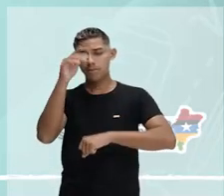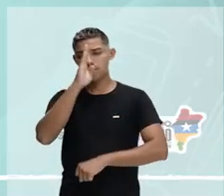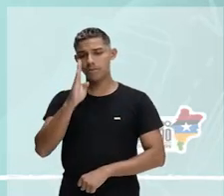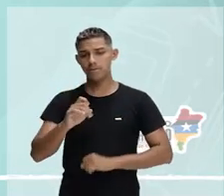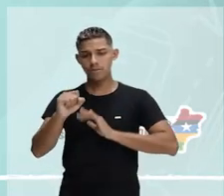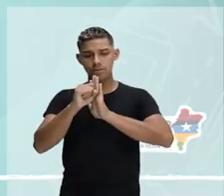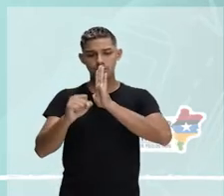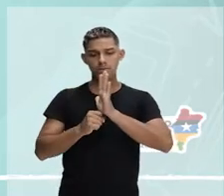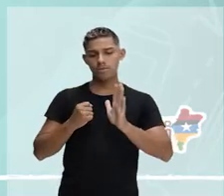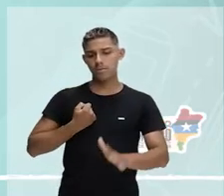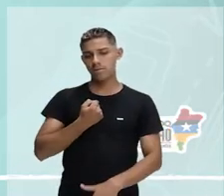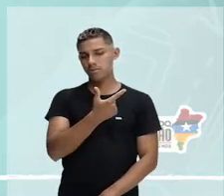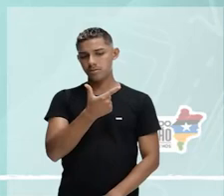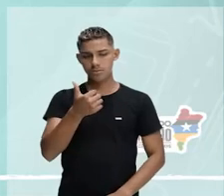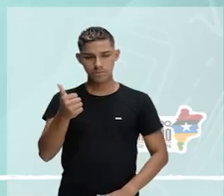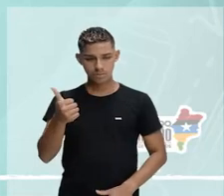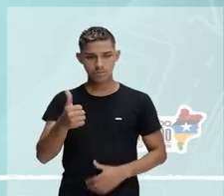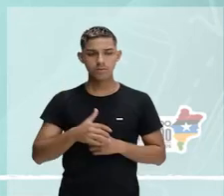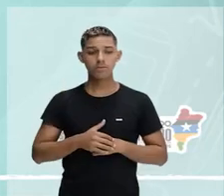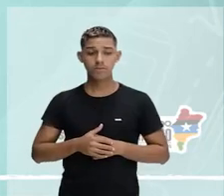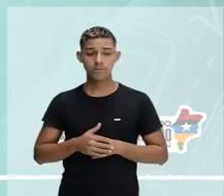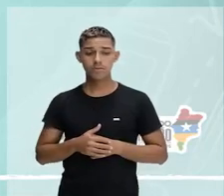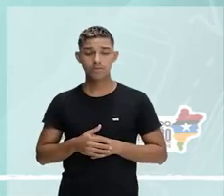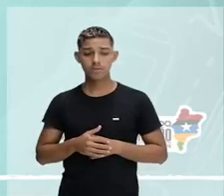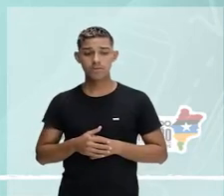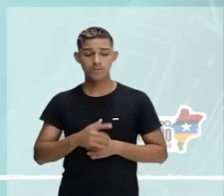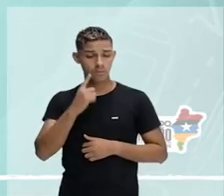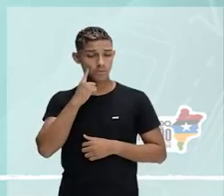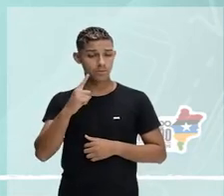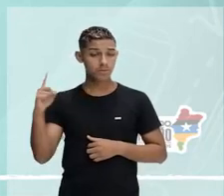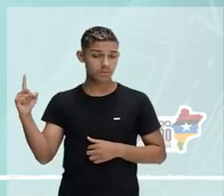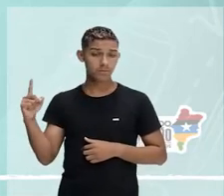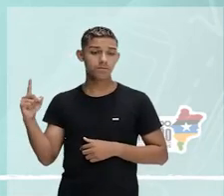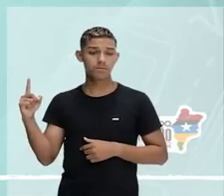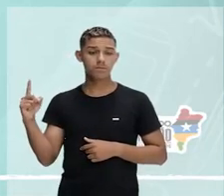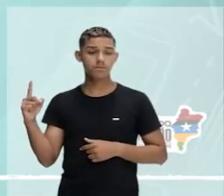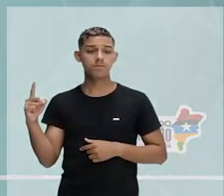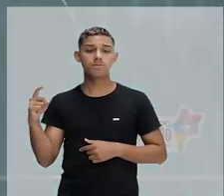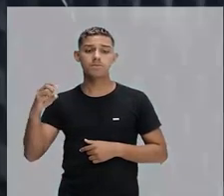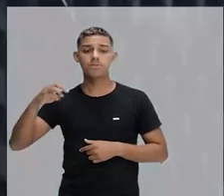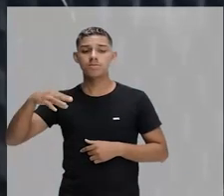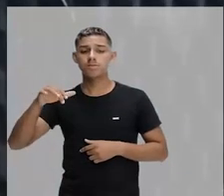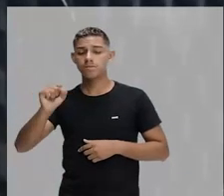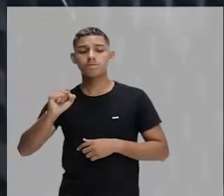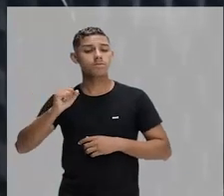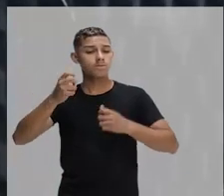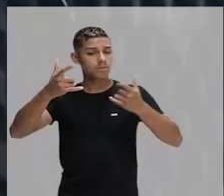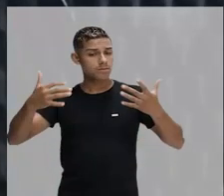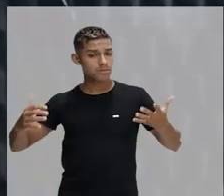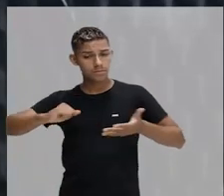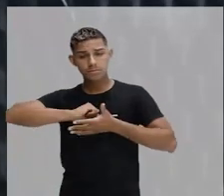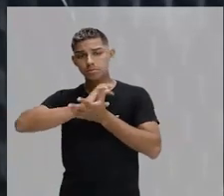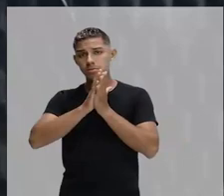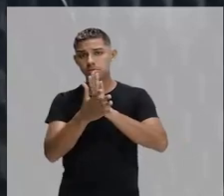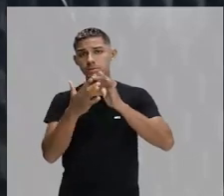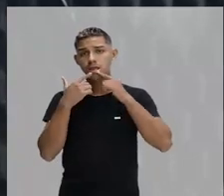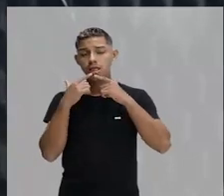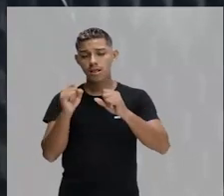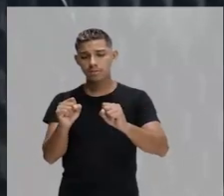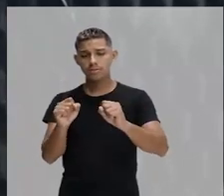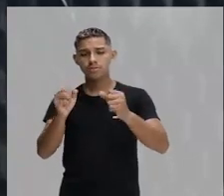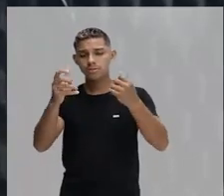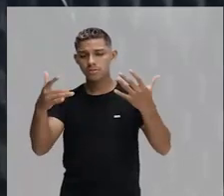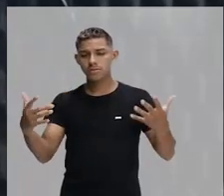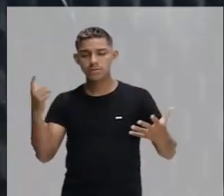nosso momento português, nas redes. Marcos Bagno, ele fala muito sobre a questão do preconceito linguístico. Ele fala,